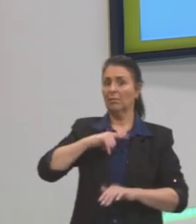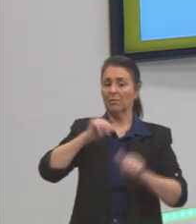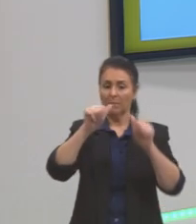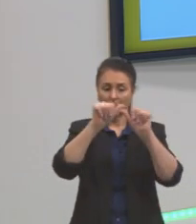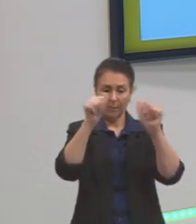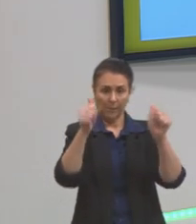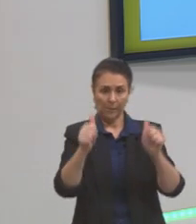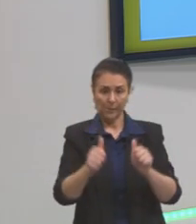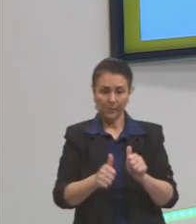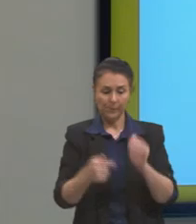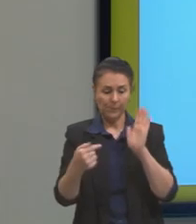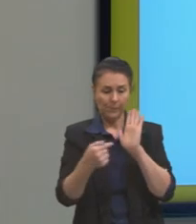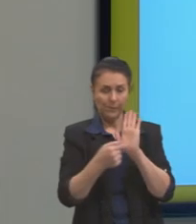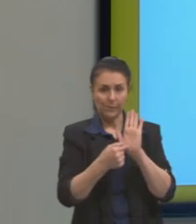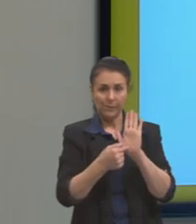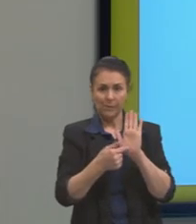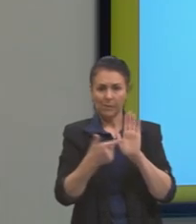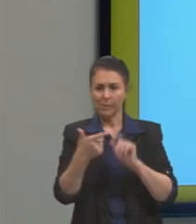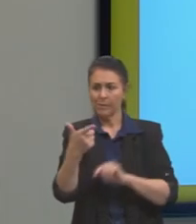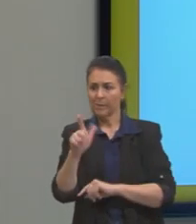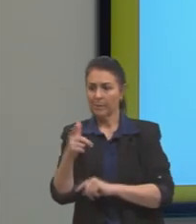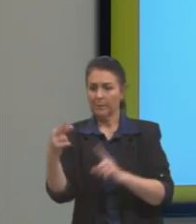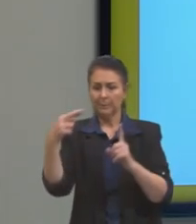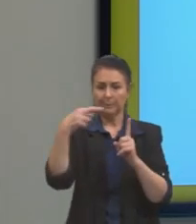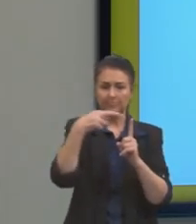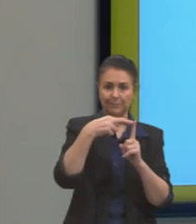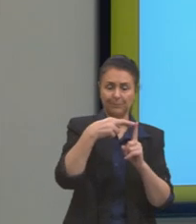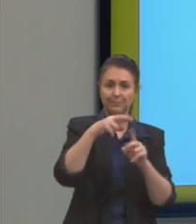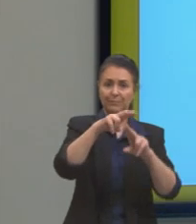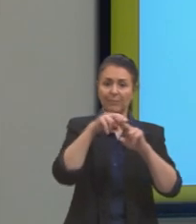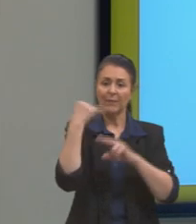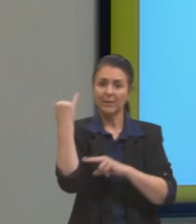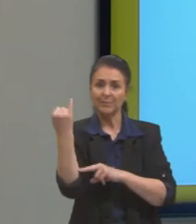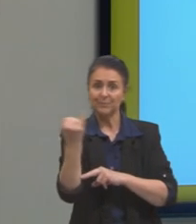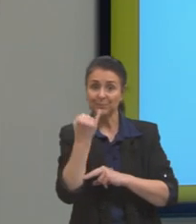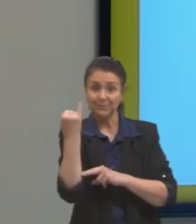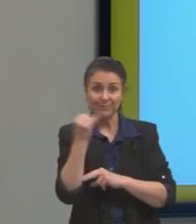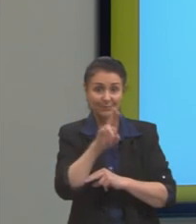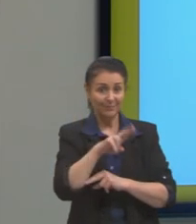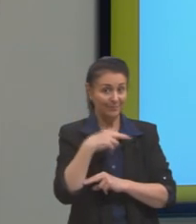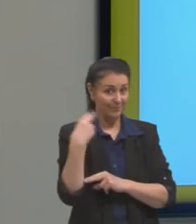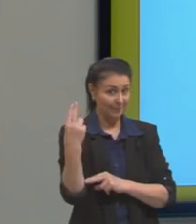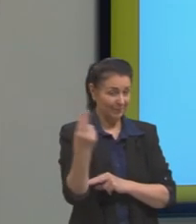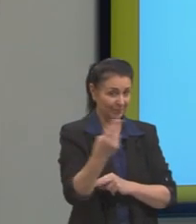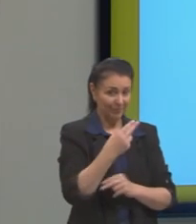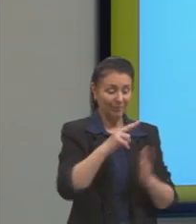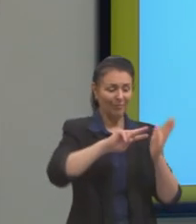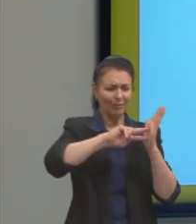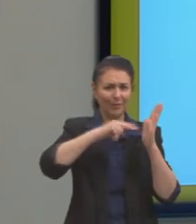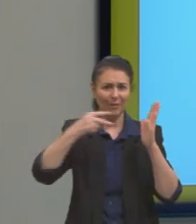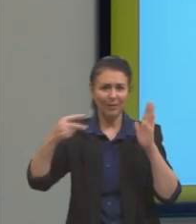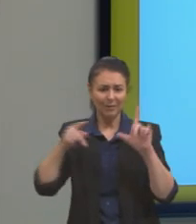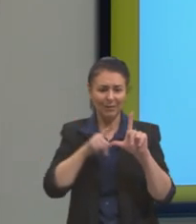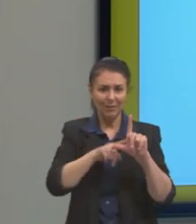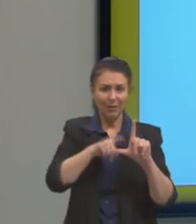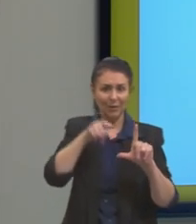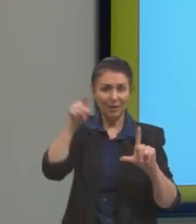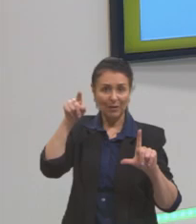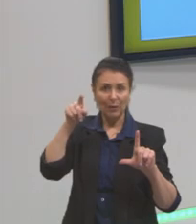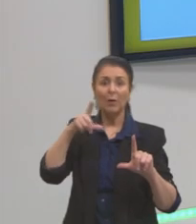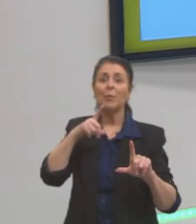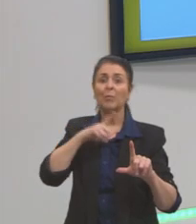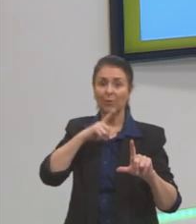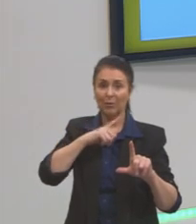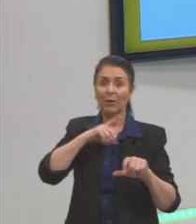ponto marcado, mas não tem o referencial, por isso que é importante que a gente interprete, então, o gráfico, e tenha esse conhecimento